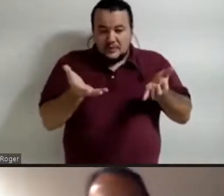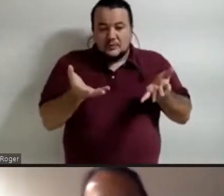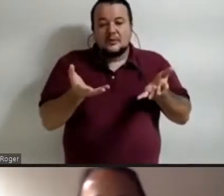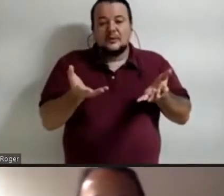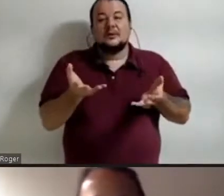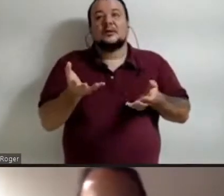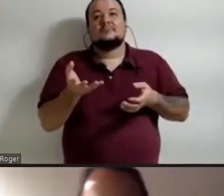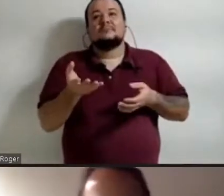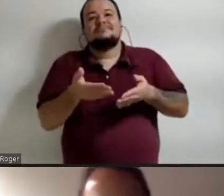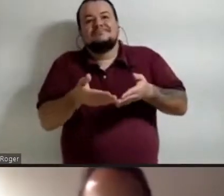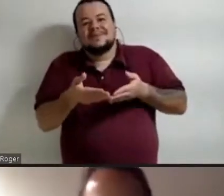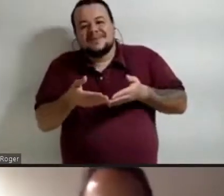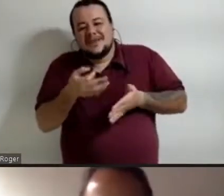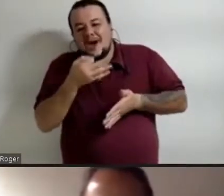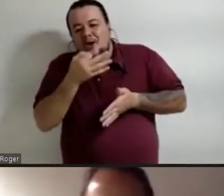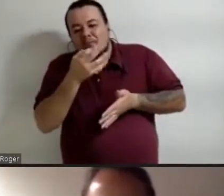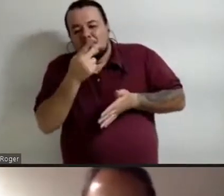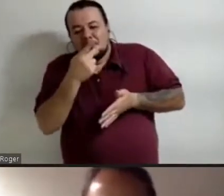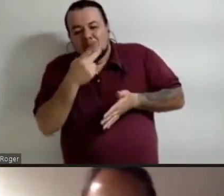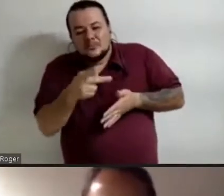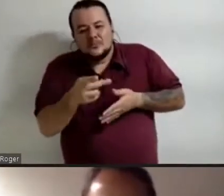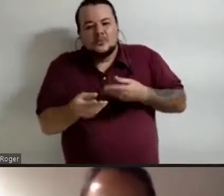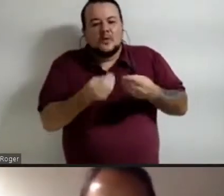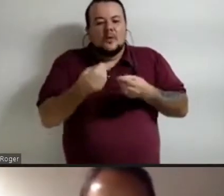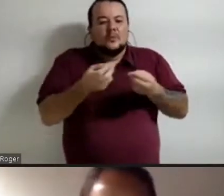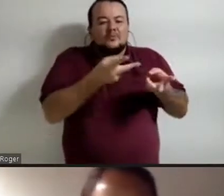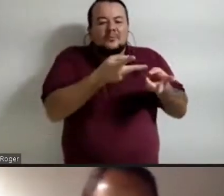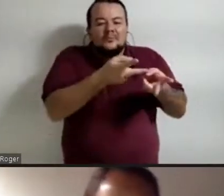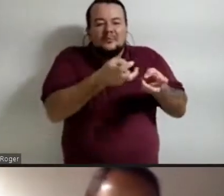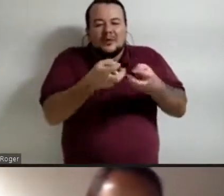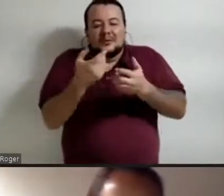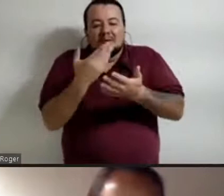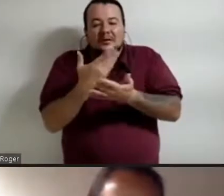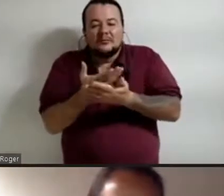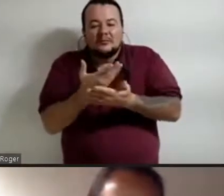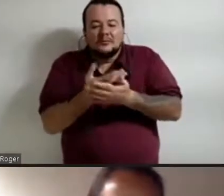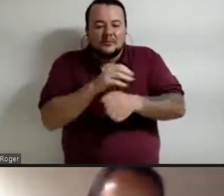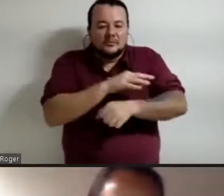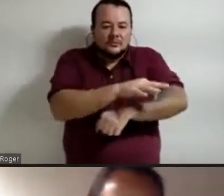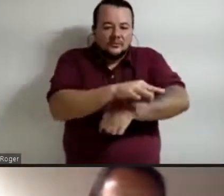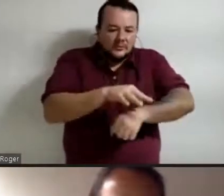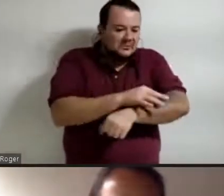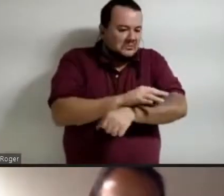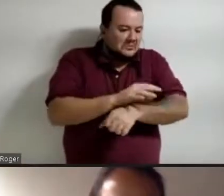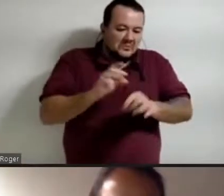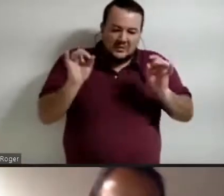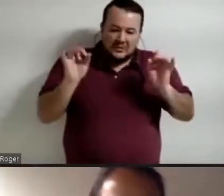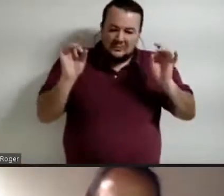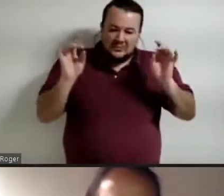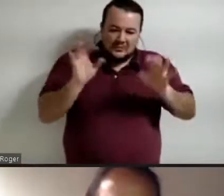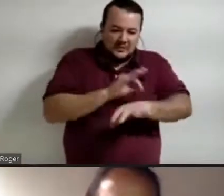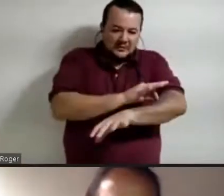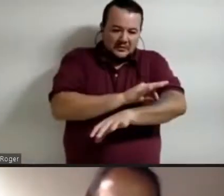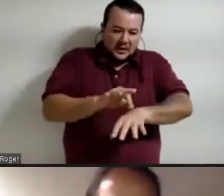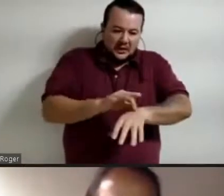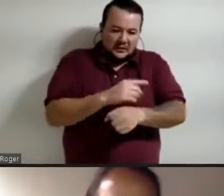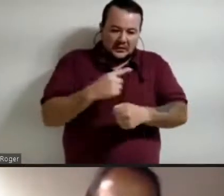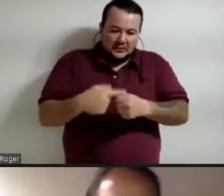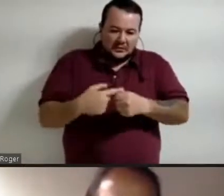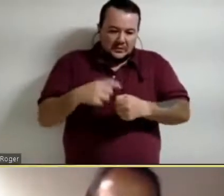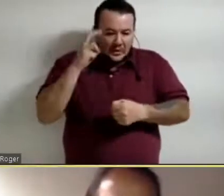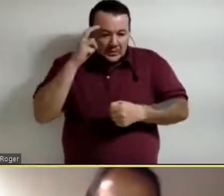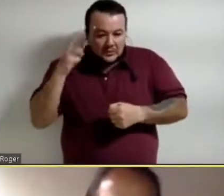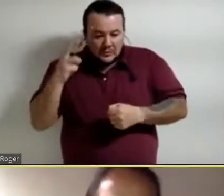perspectiva de participação dos estudos sobre arquitetura, especificamente, arquitetura, cidade e cultura